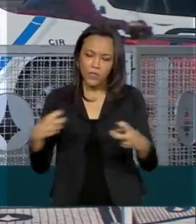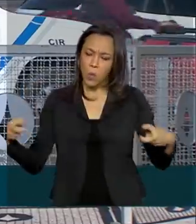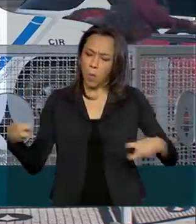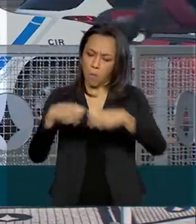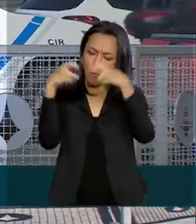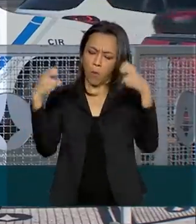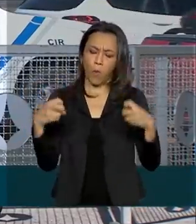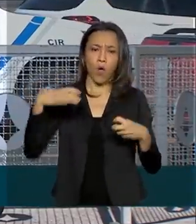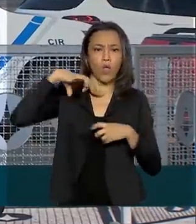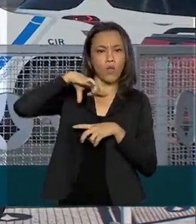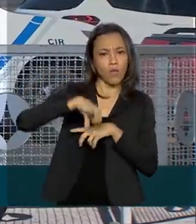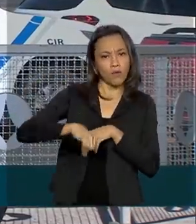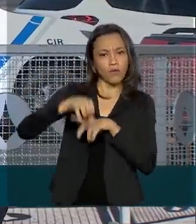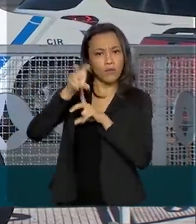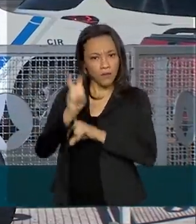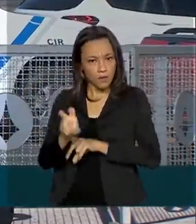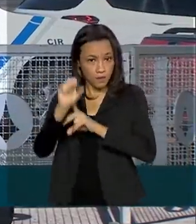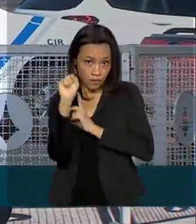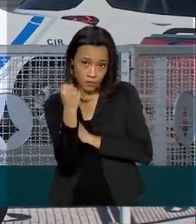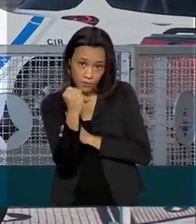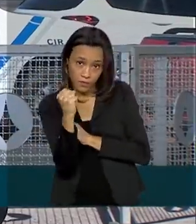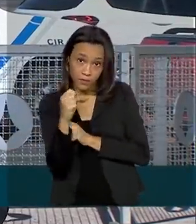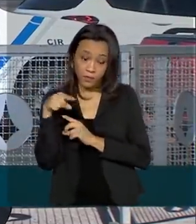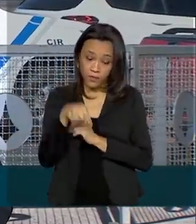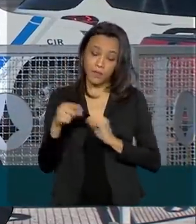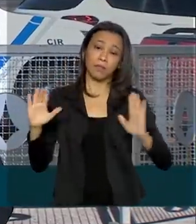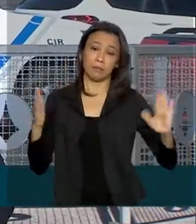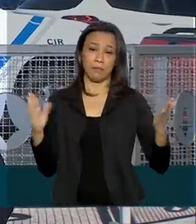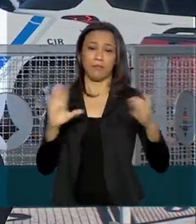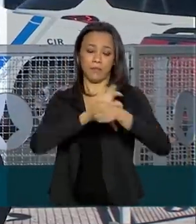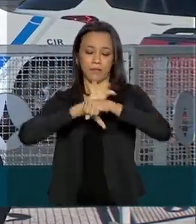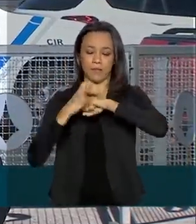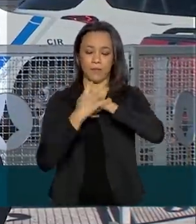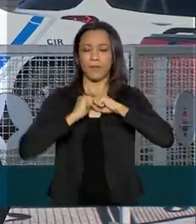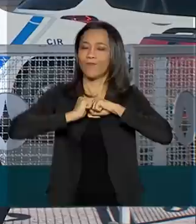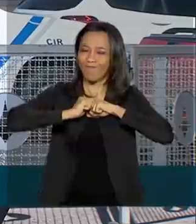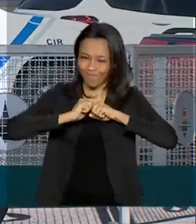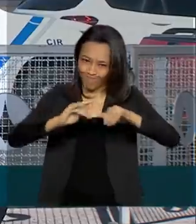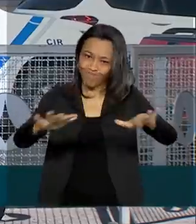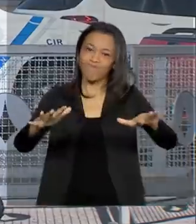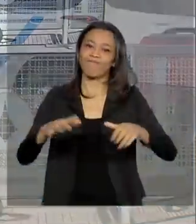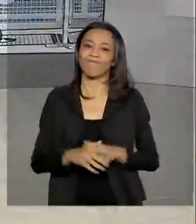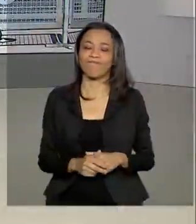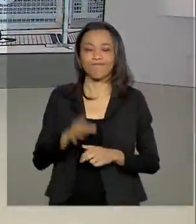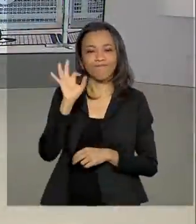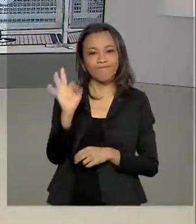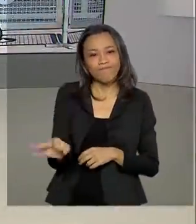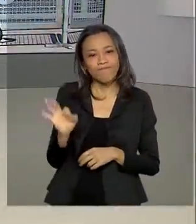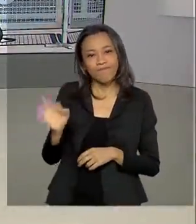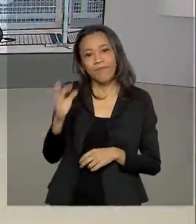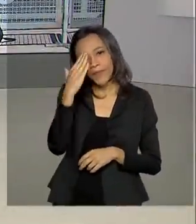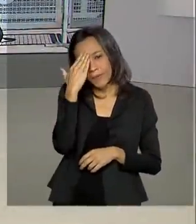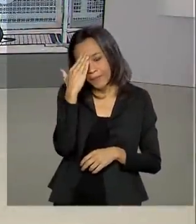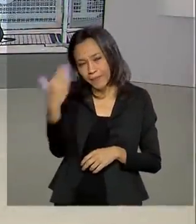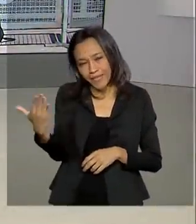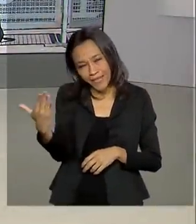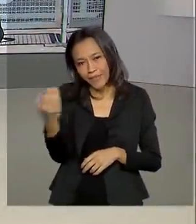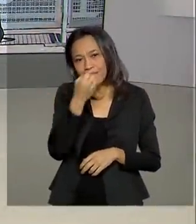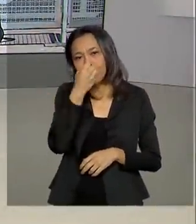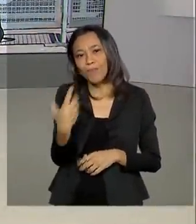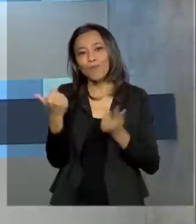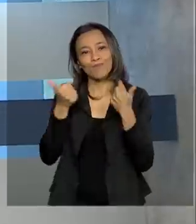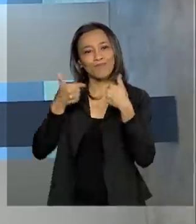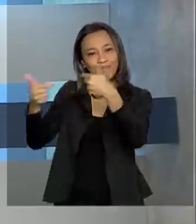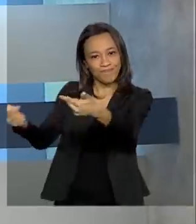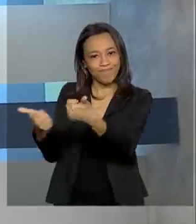total de 958 durante o período da pandemia do novo coronavírus. Tá certo, Glauco. Obrigada pela sua participação. Bom trabalho para